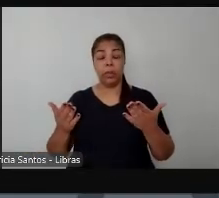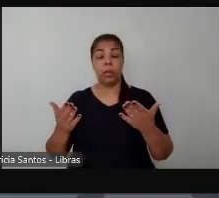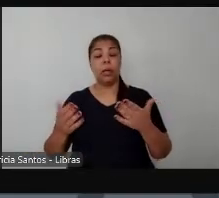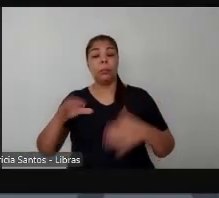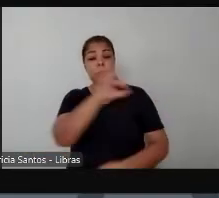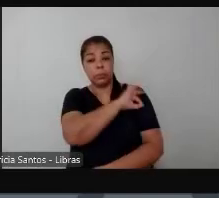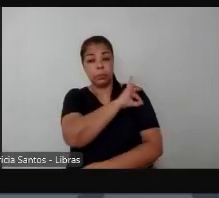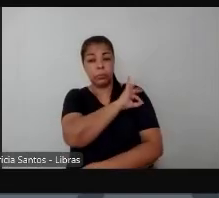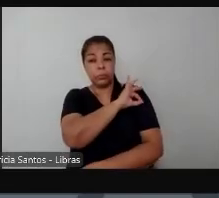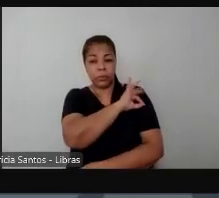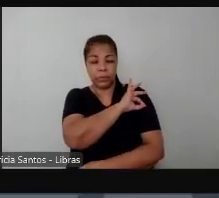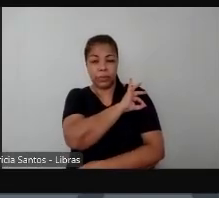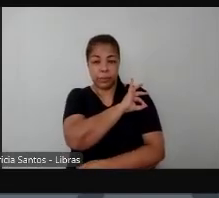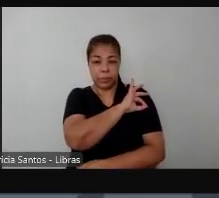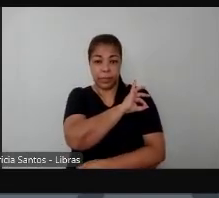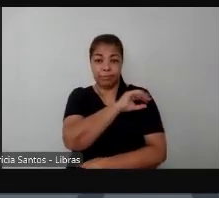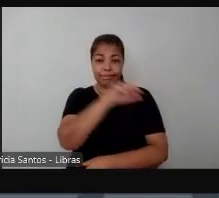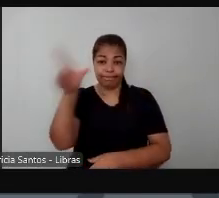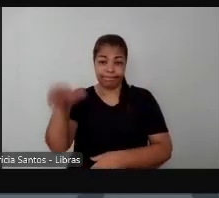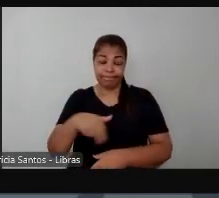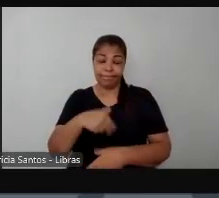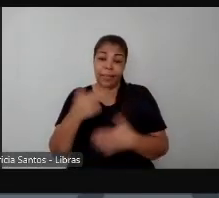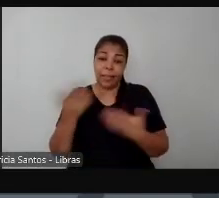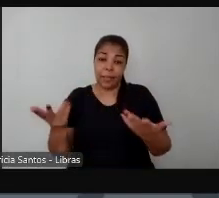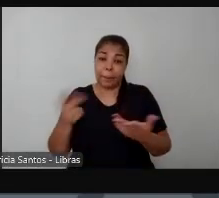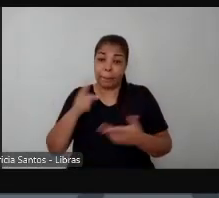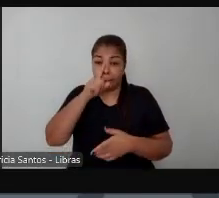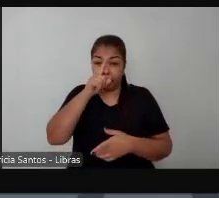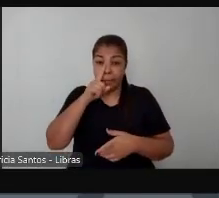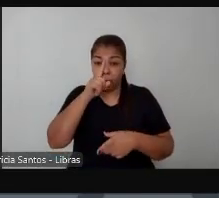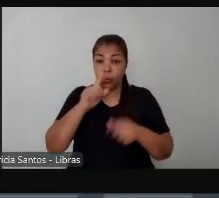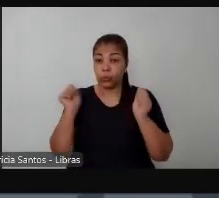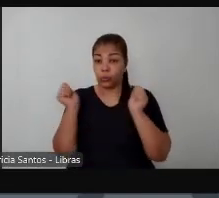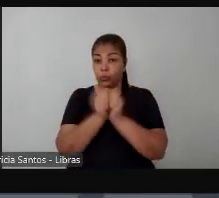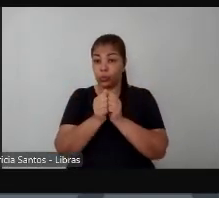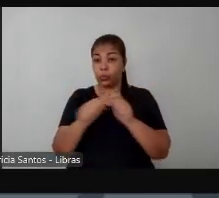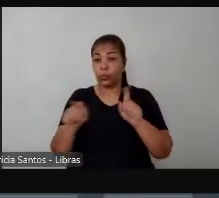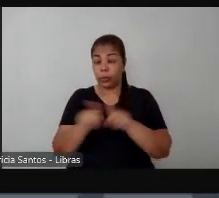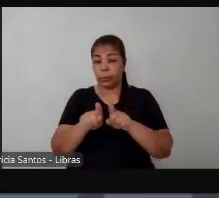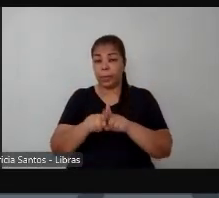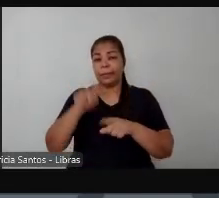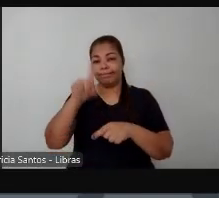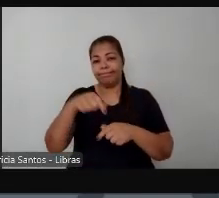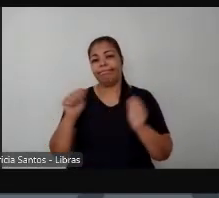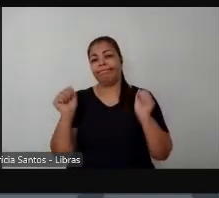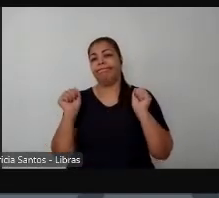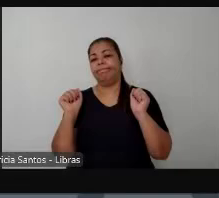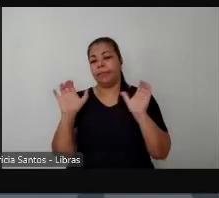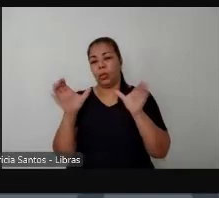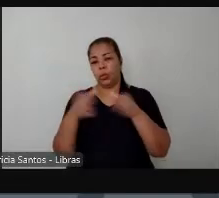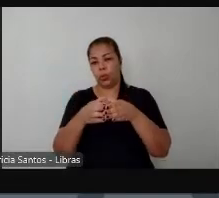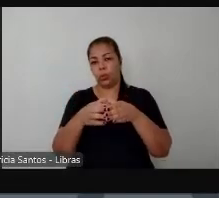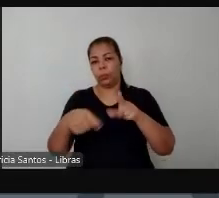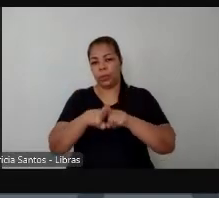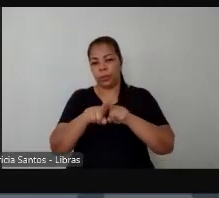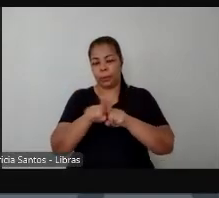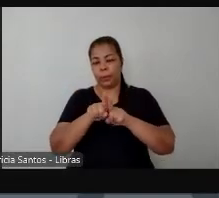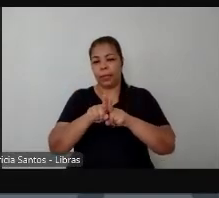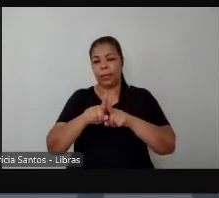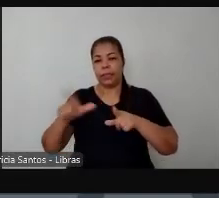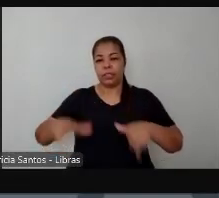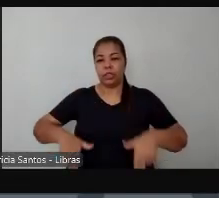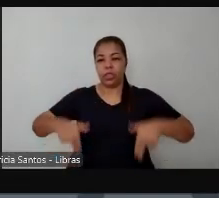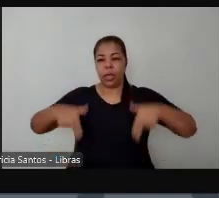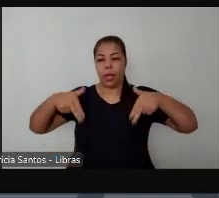das milícias e as milícias foram grupos armados criminais que passaram a tiranizar e extorpir a população os comércios